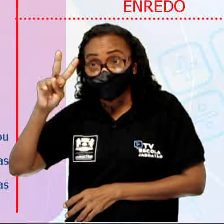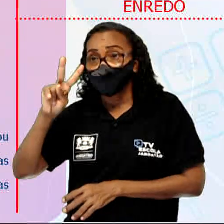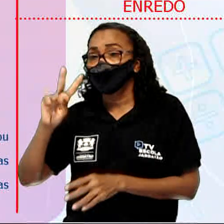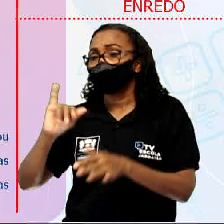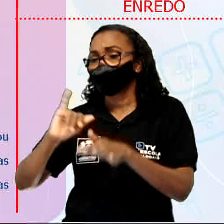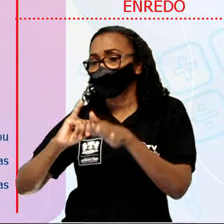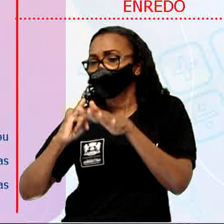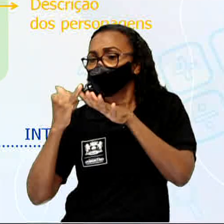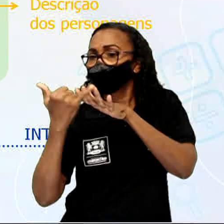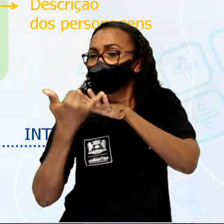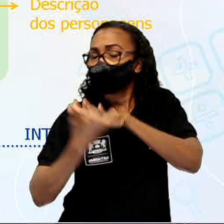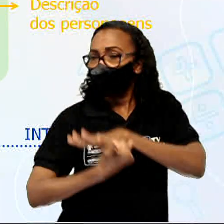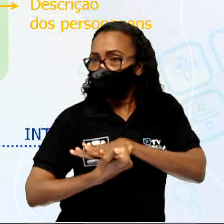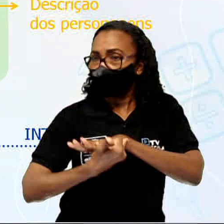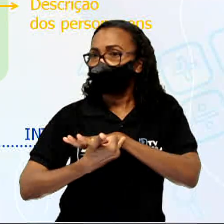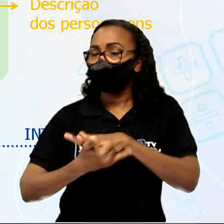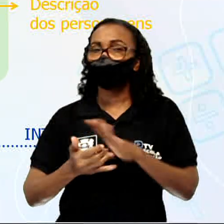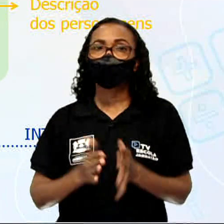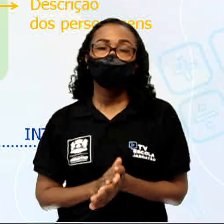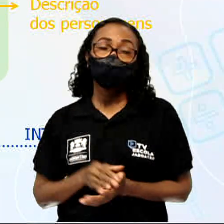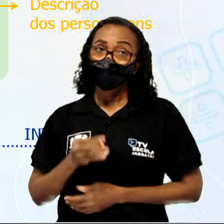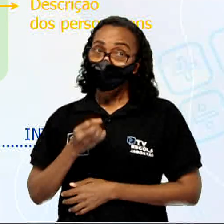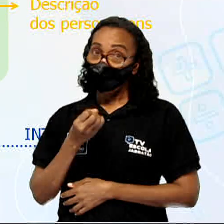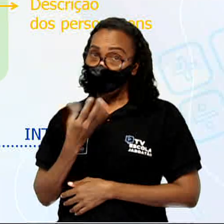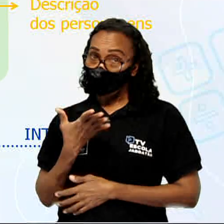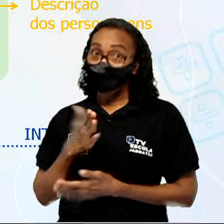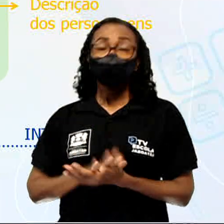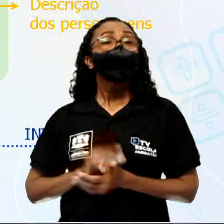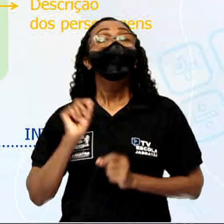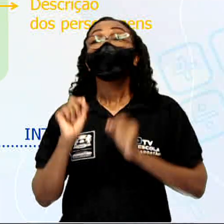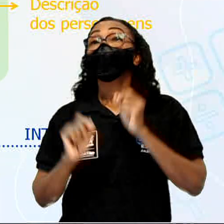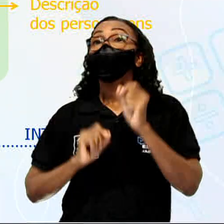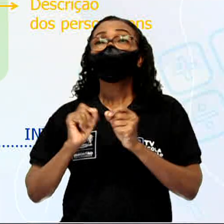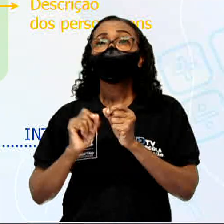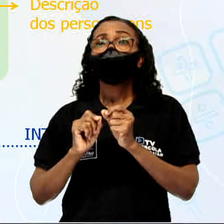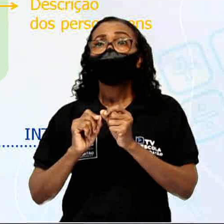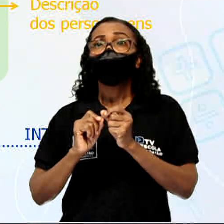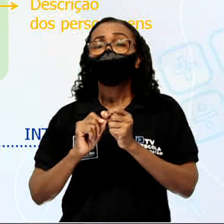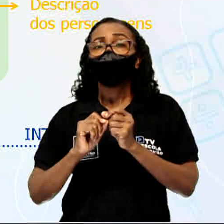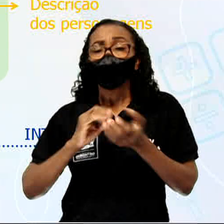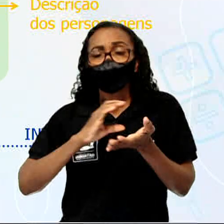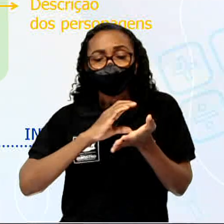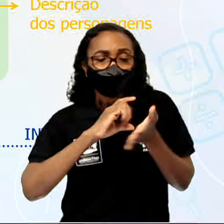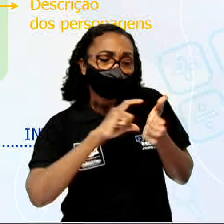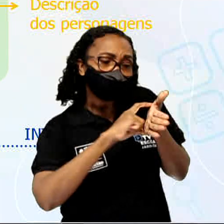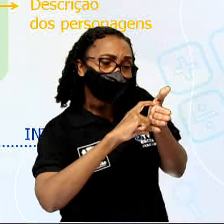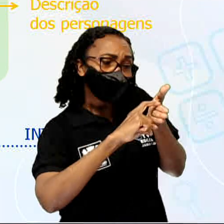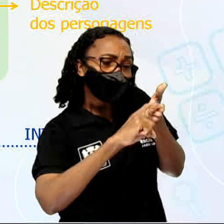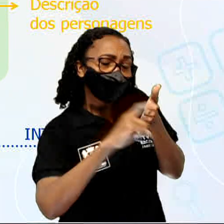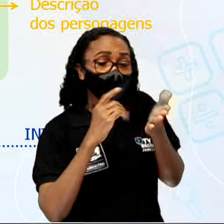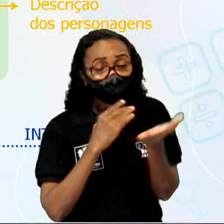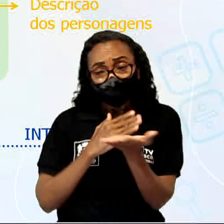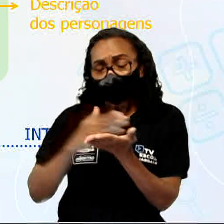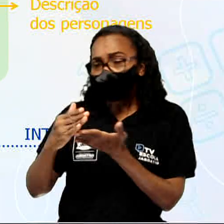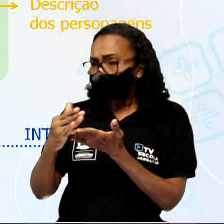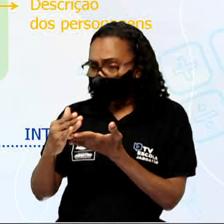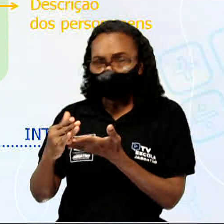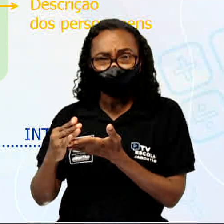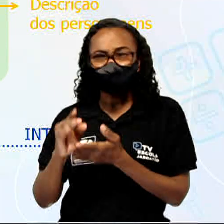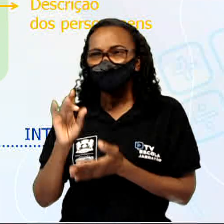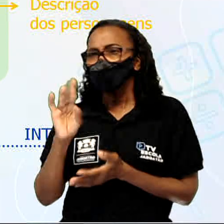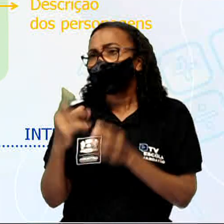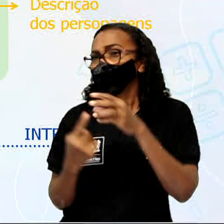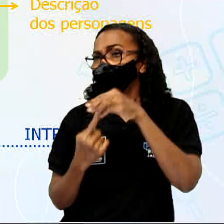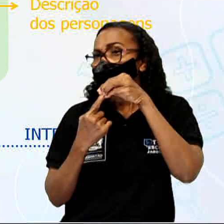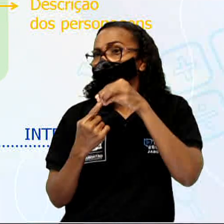enredo. Bom, o que é o parágrafo de introdução? que é a introdução? Não precisa ser apenas um